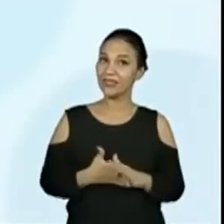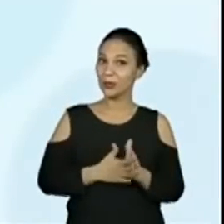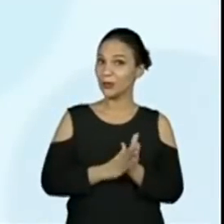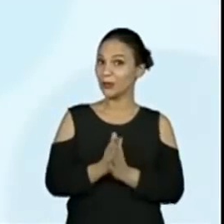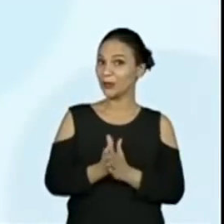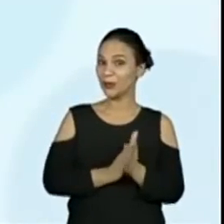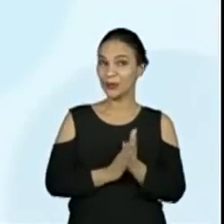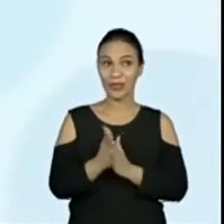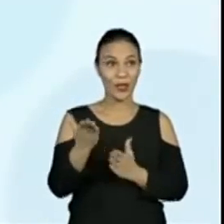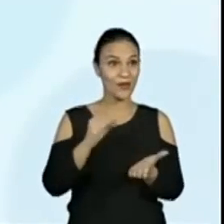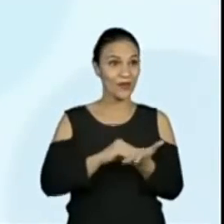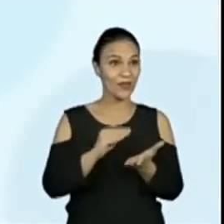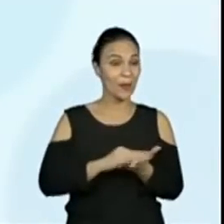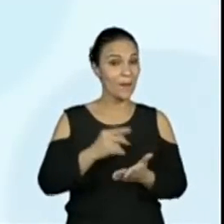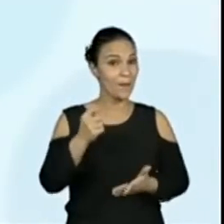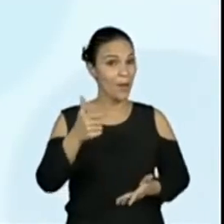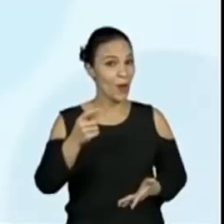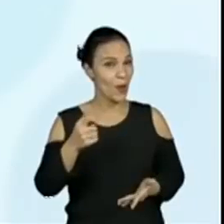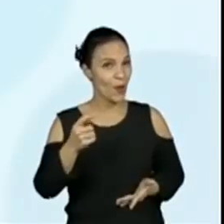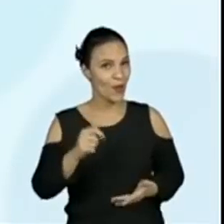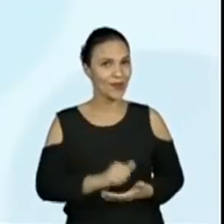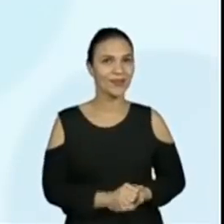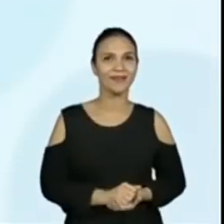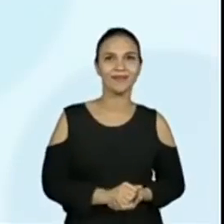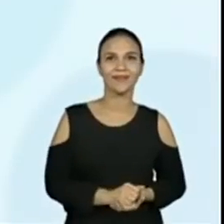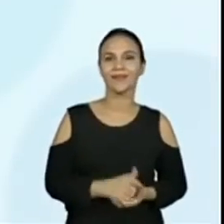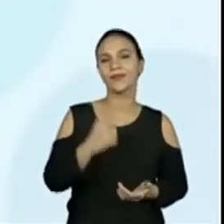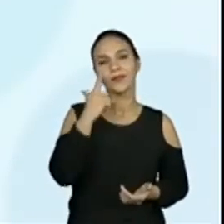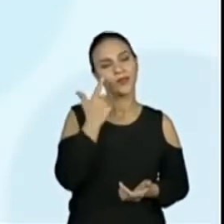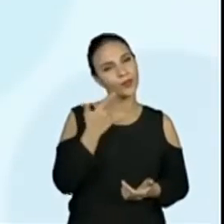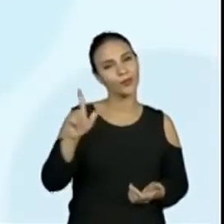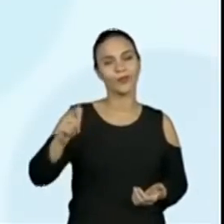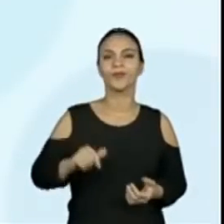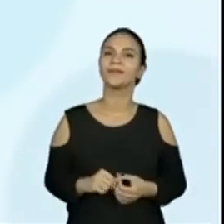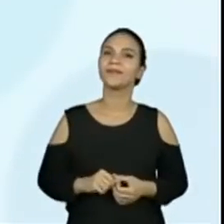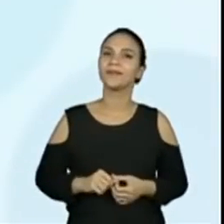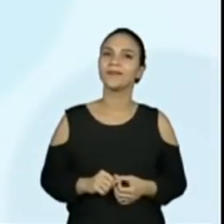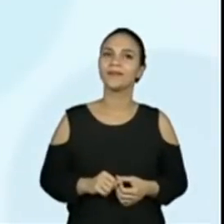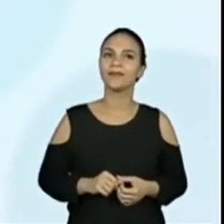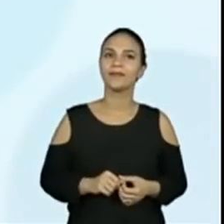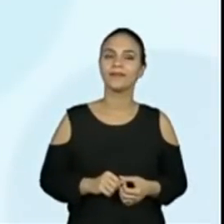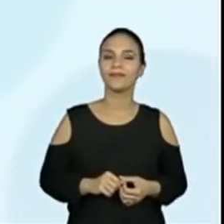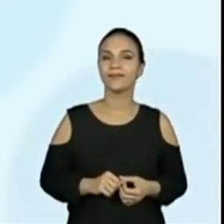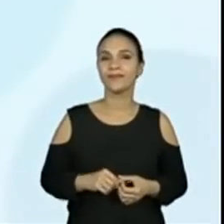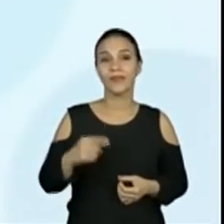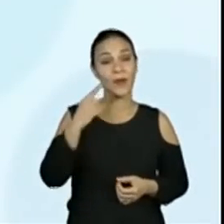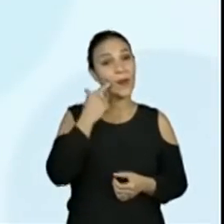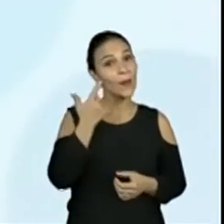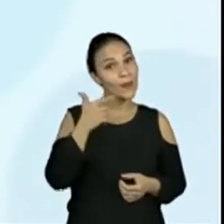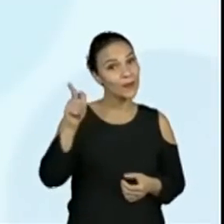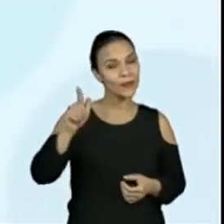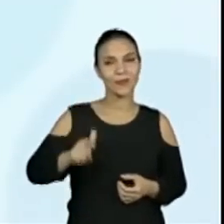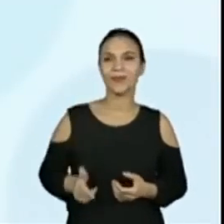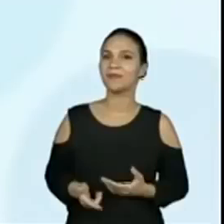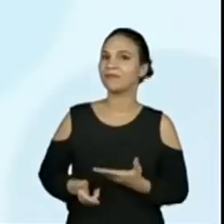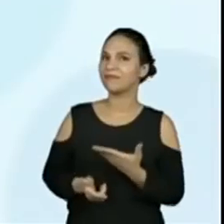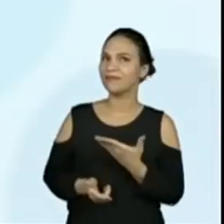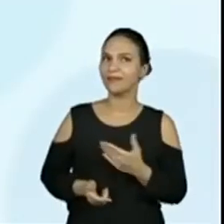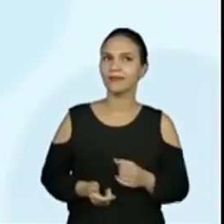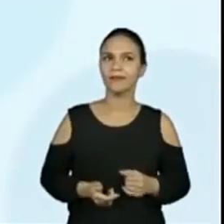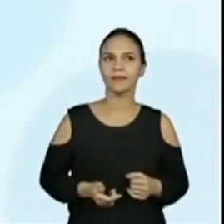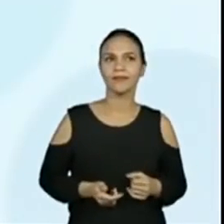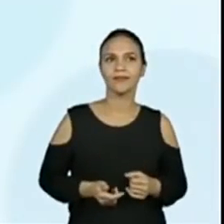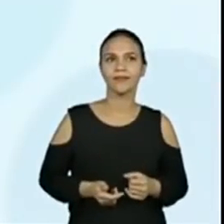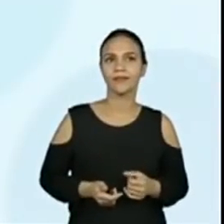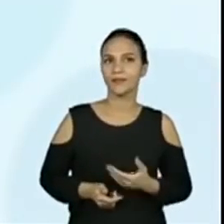Agora falta pouco, hein? Vamos lá para o próximo. Próximo enigma. Esse